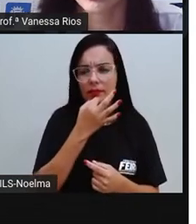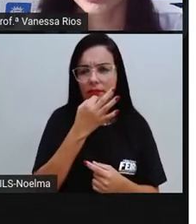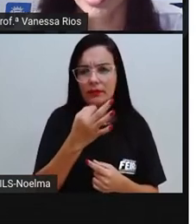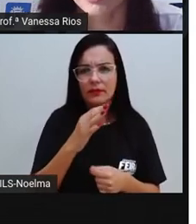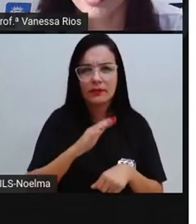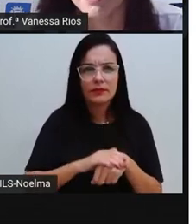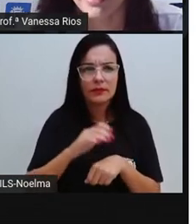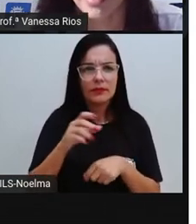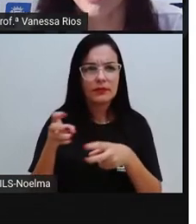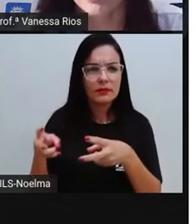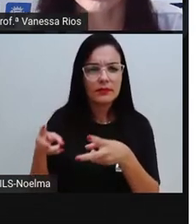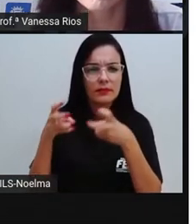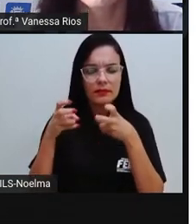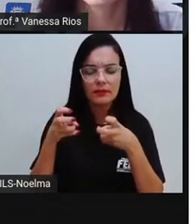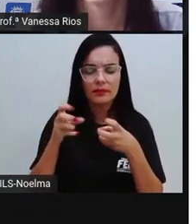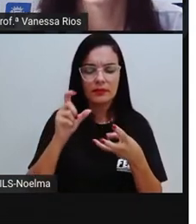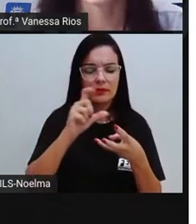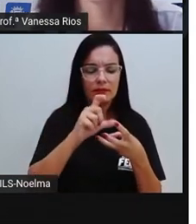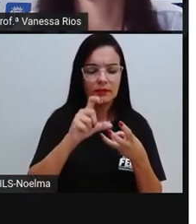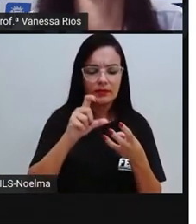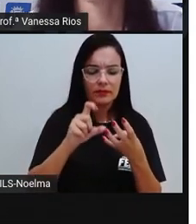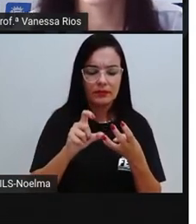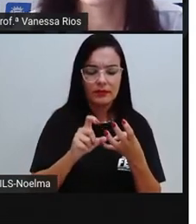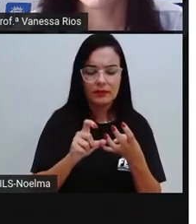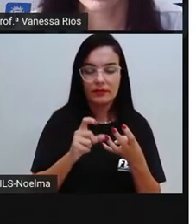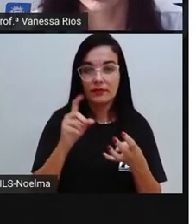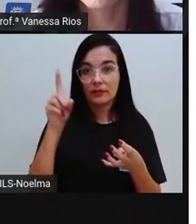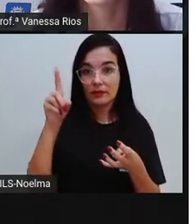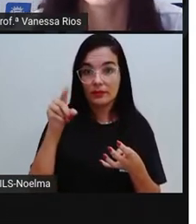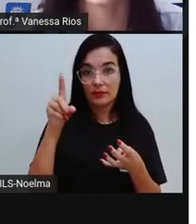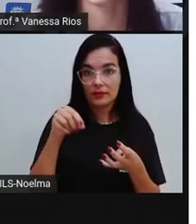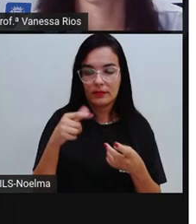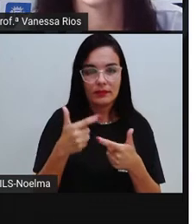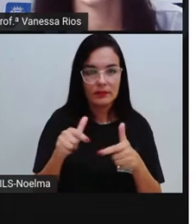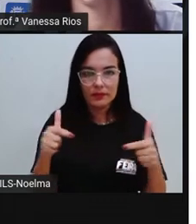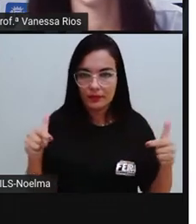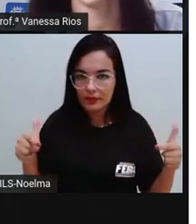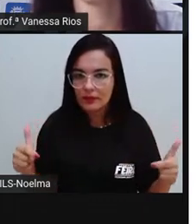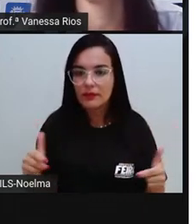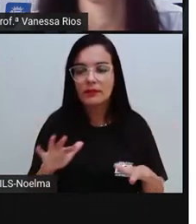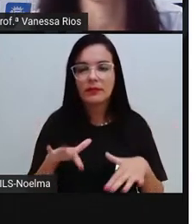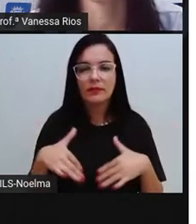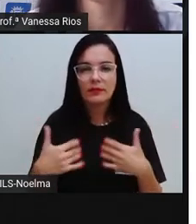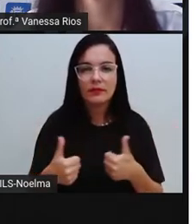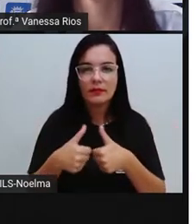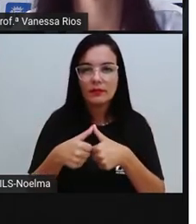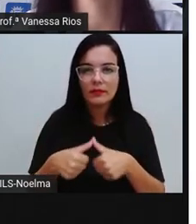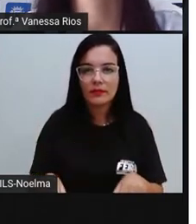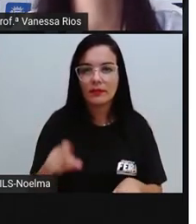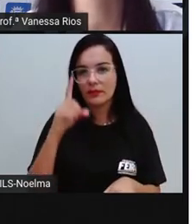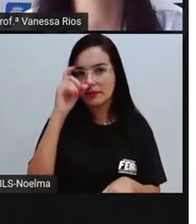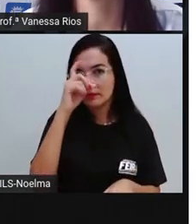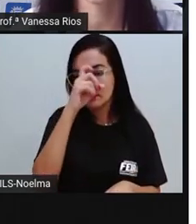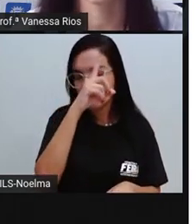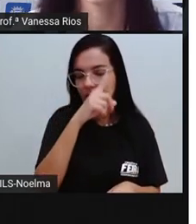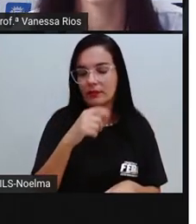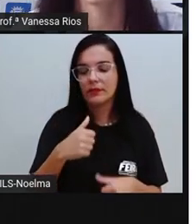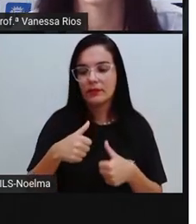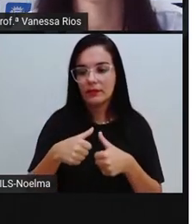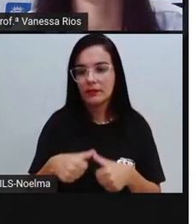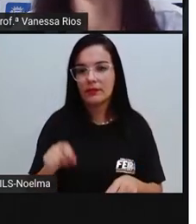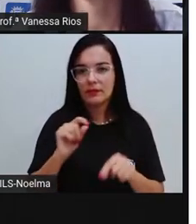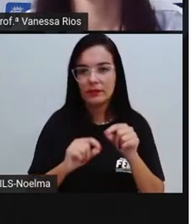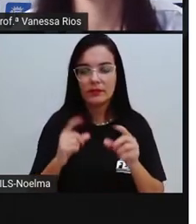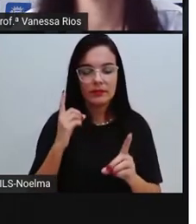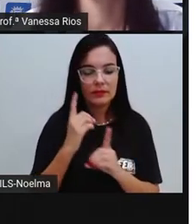sílaba tônica das palavras quando elas não têm acento, porque aí, né, fica difícil. Quando tem acento, a gente já localiza